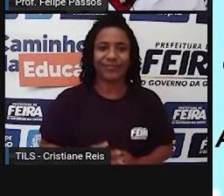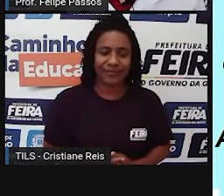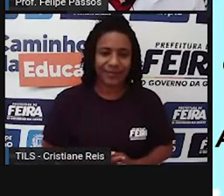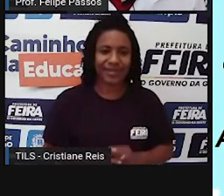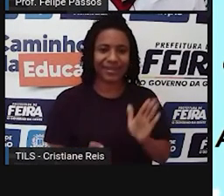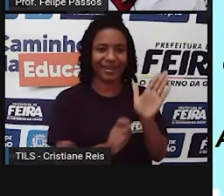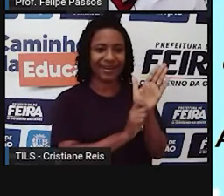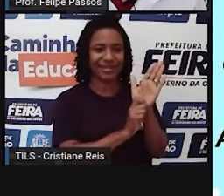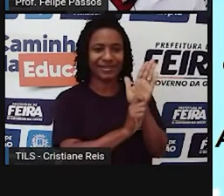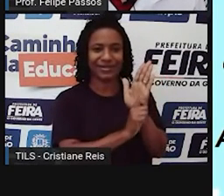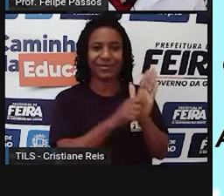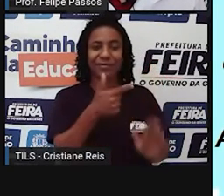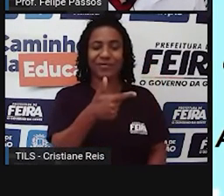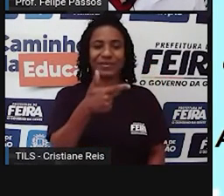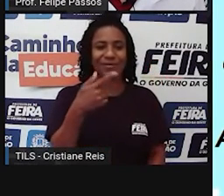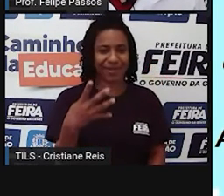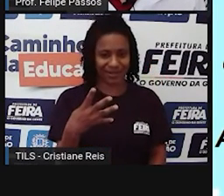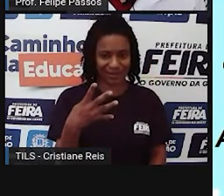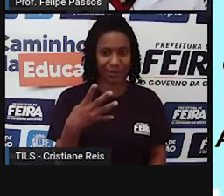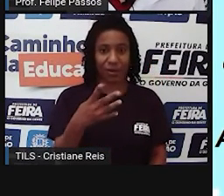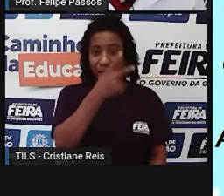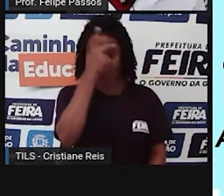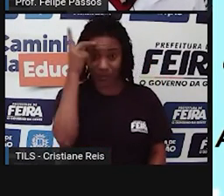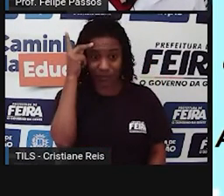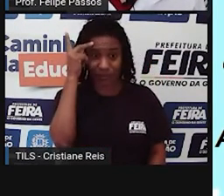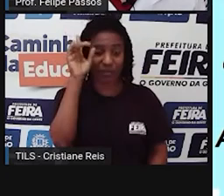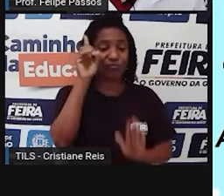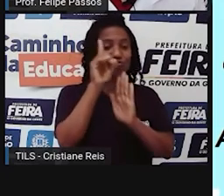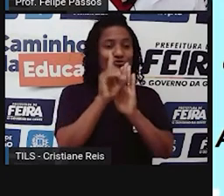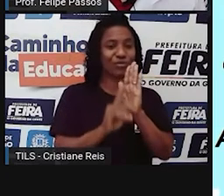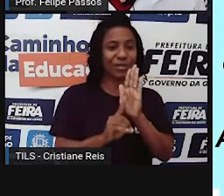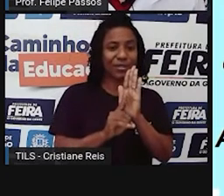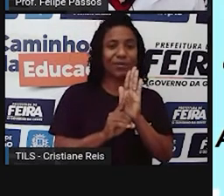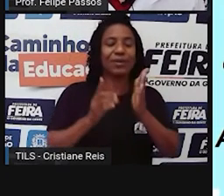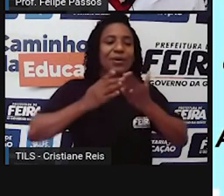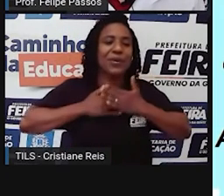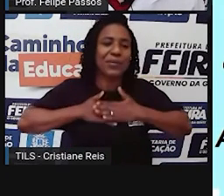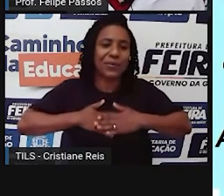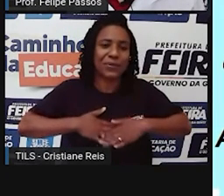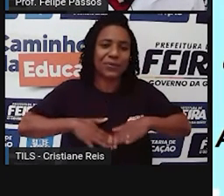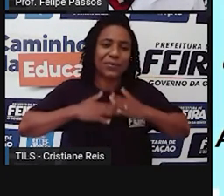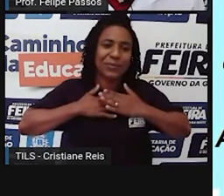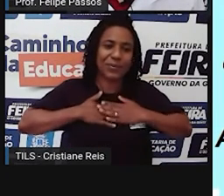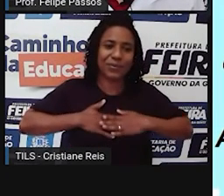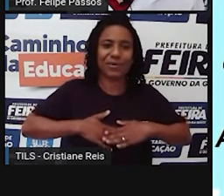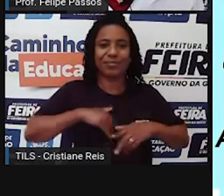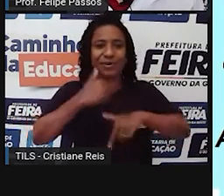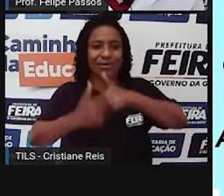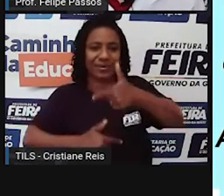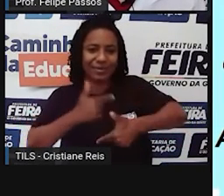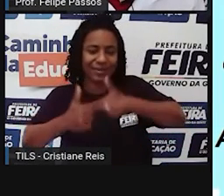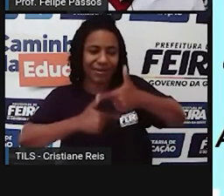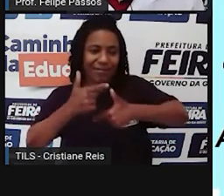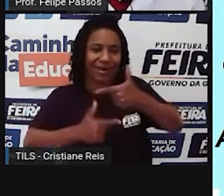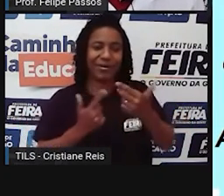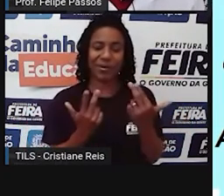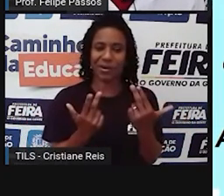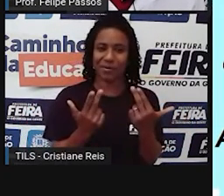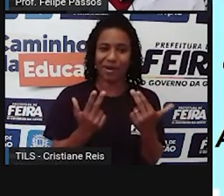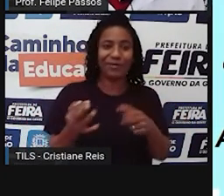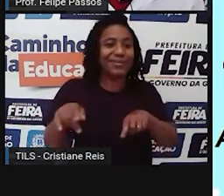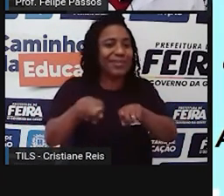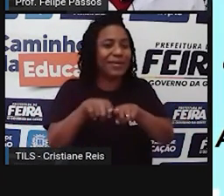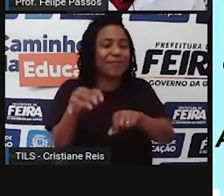aos lazeres, especialmente a uma limitação razoável da duração do trabalho e das férias periódicas